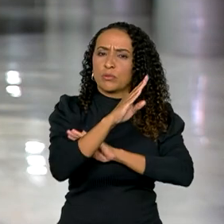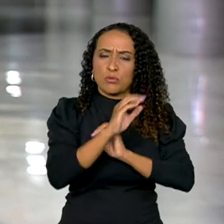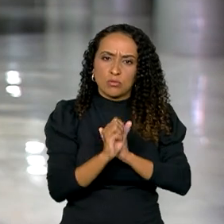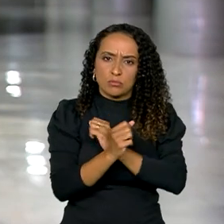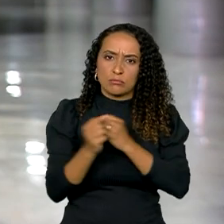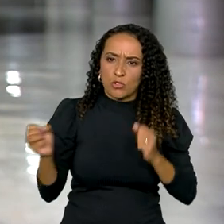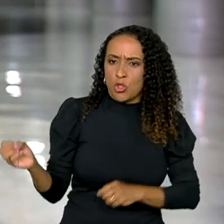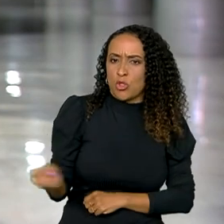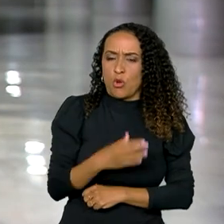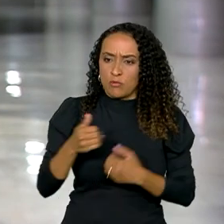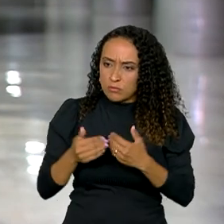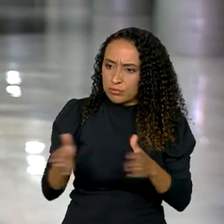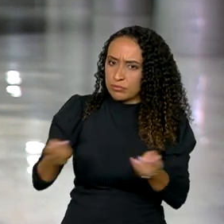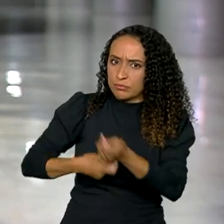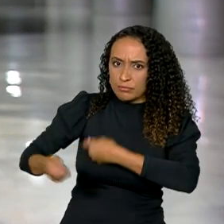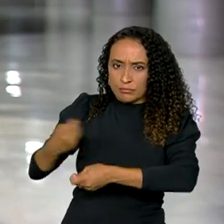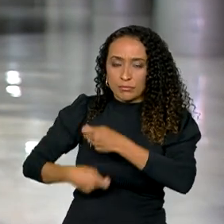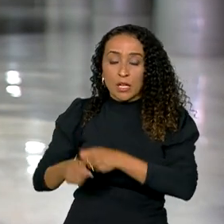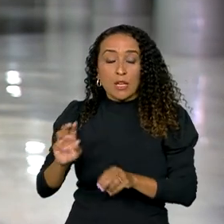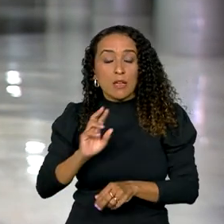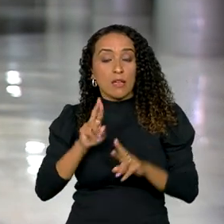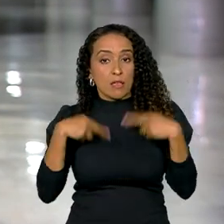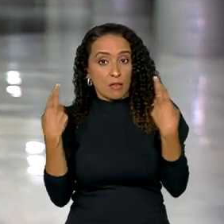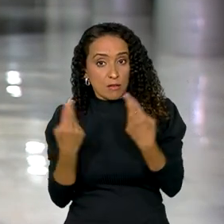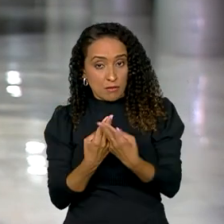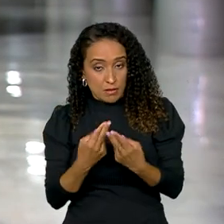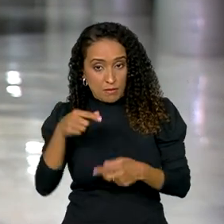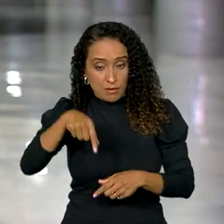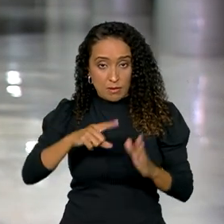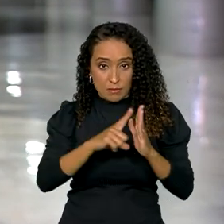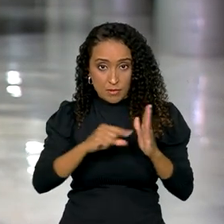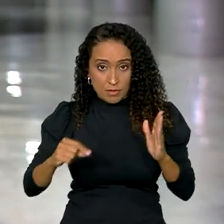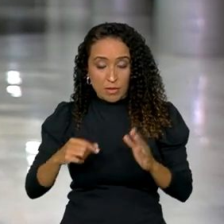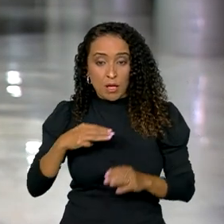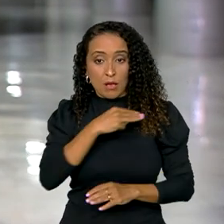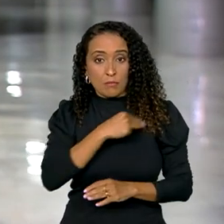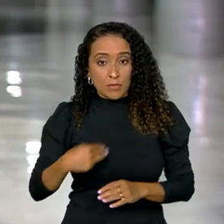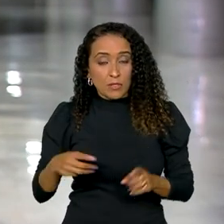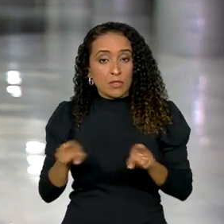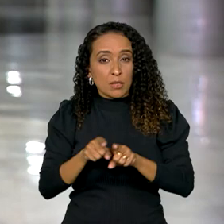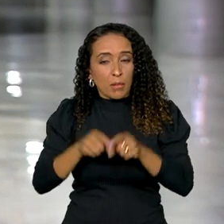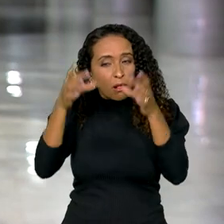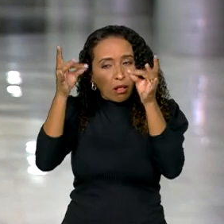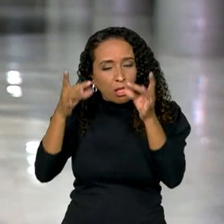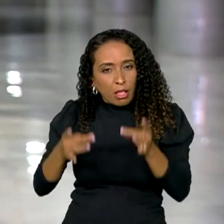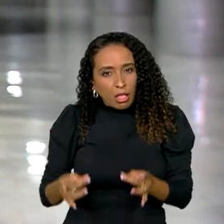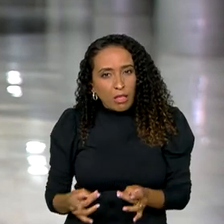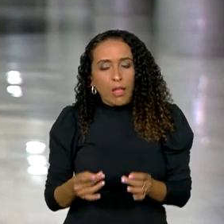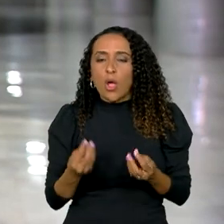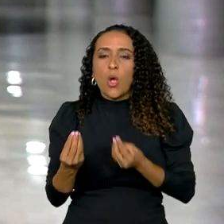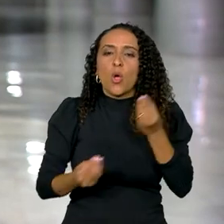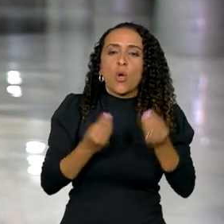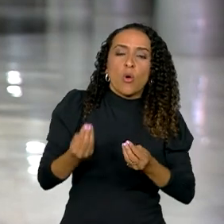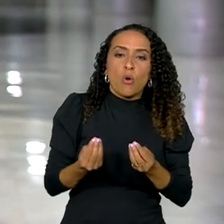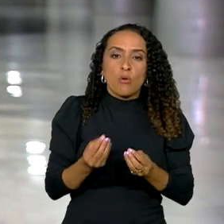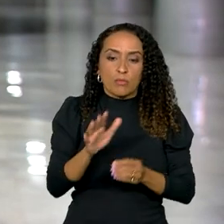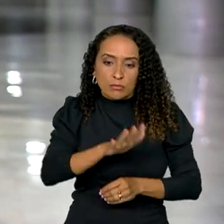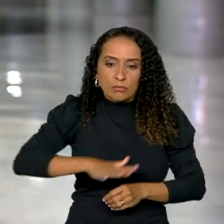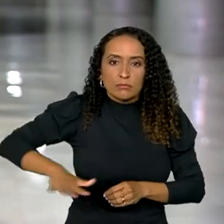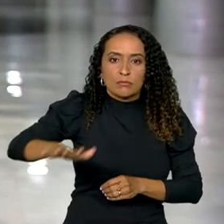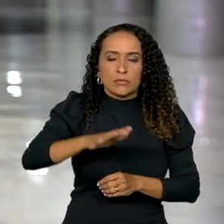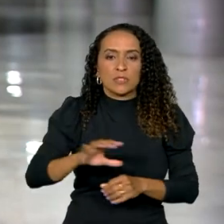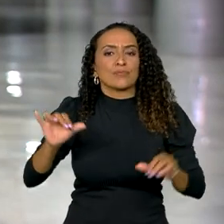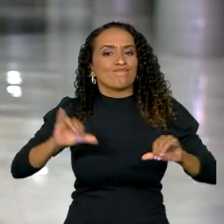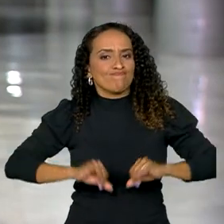mercados. Em reunião com o presidente Lula, aqui no Planalto, o ministro definiu detalhes sobre o plano de emergência ao setor que